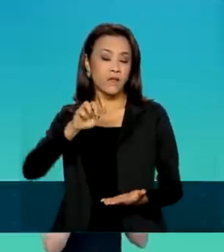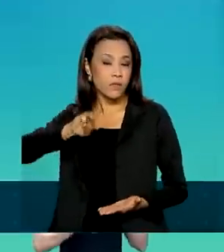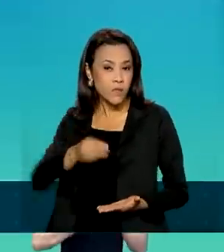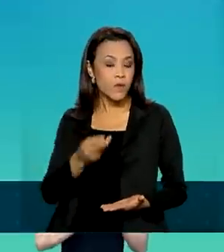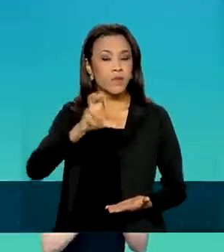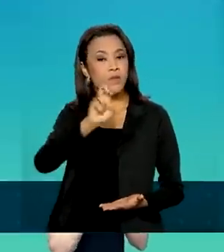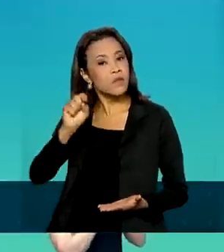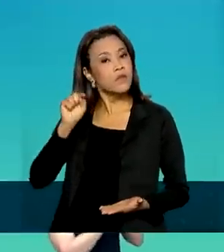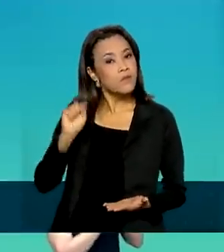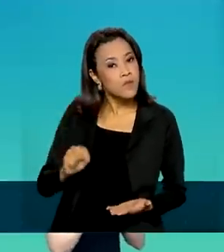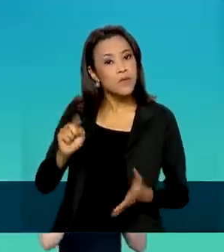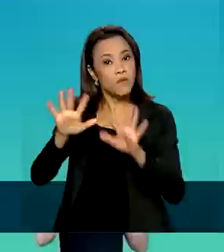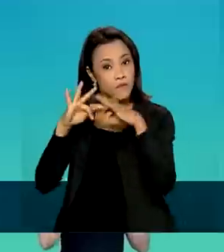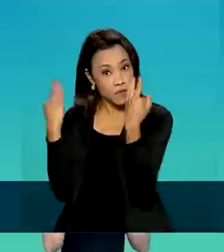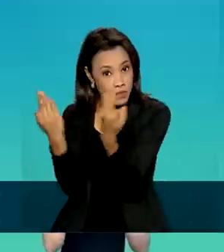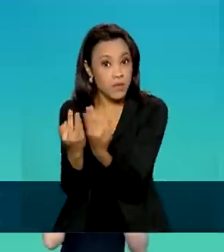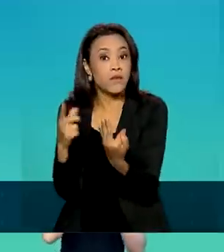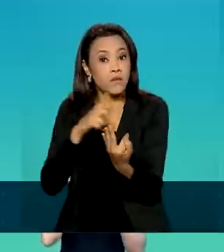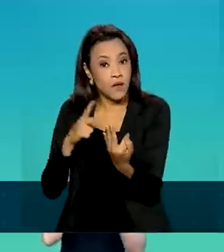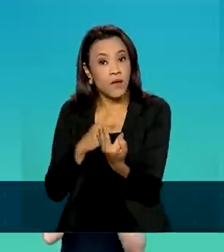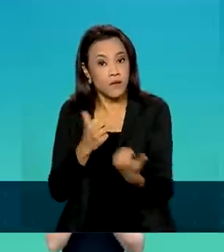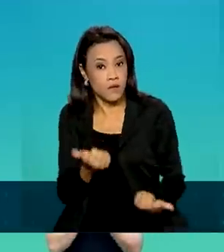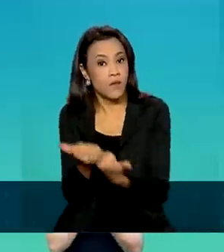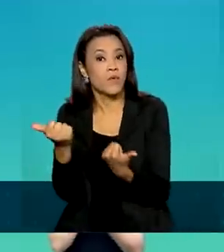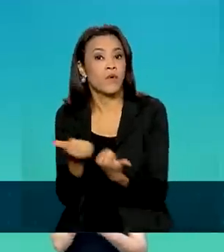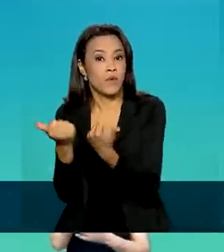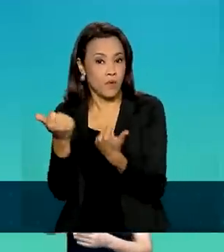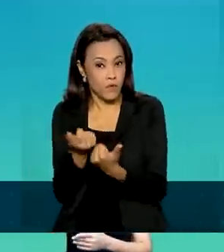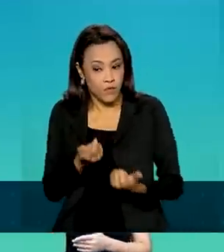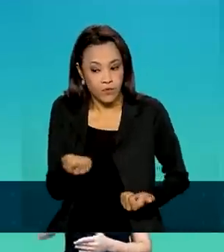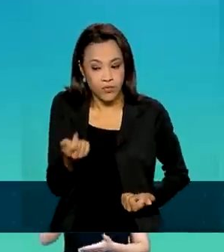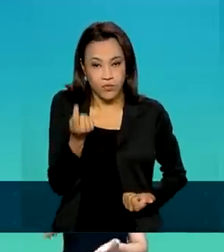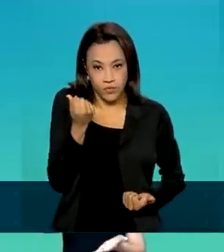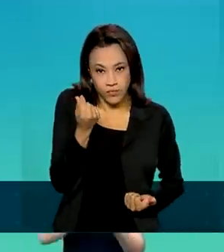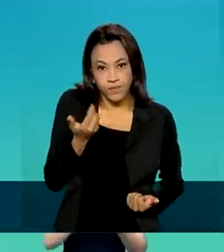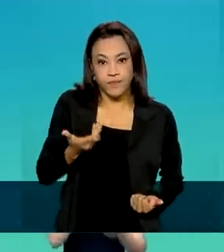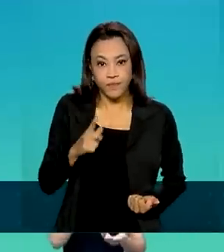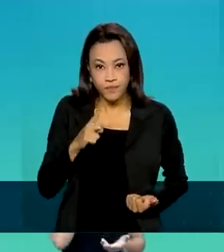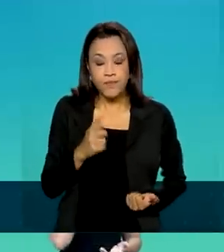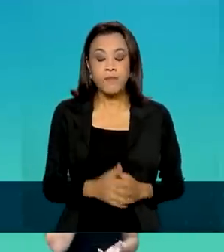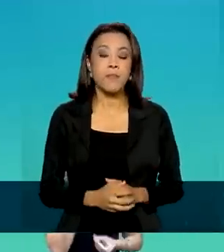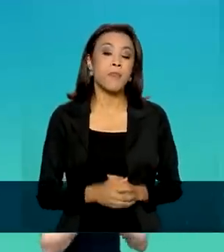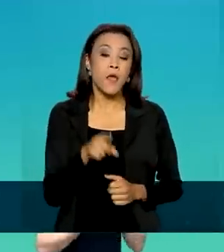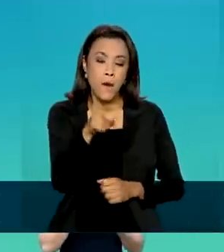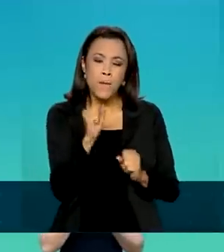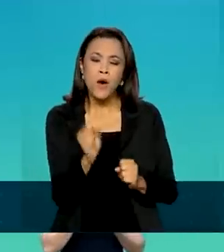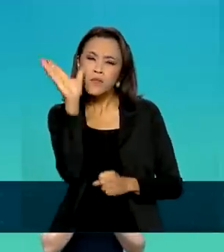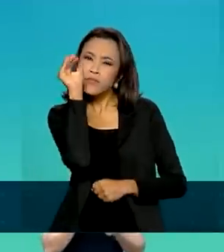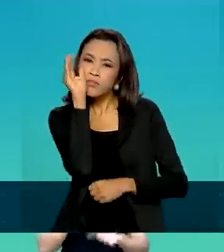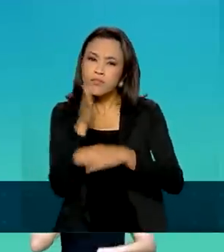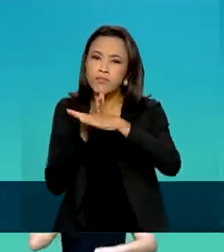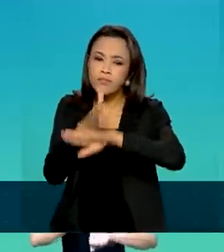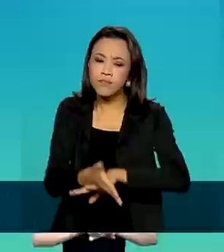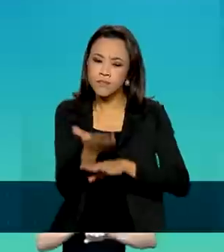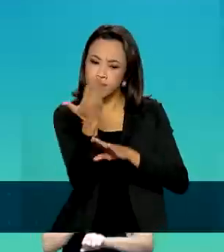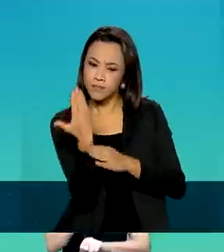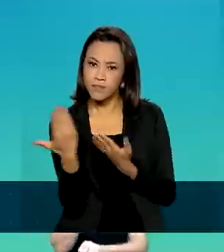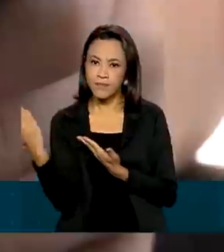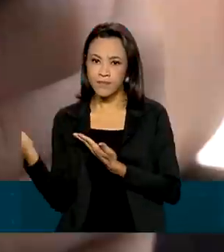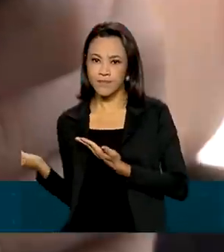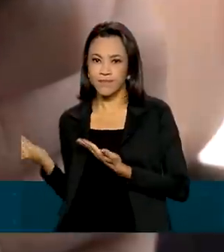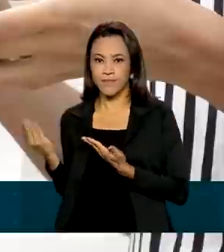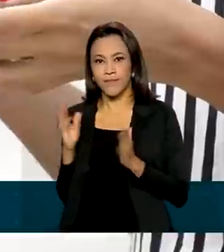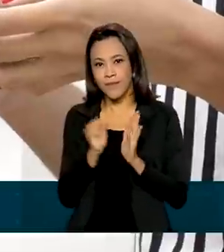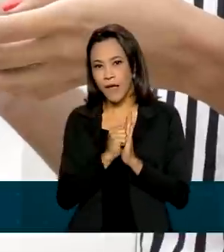de famílias são atendidas pelo programa. As informações sobre o pagamento podem ser consultadas em dois aplicativos para